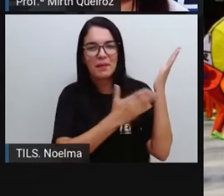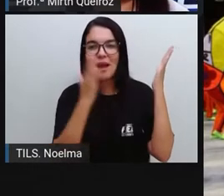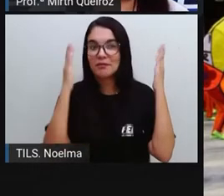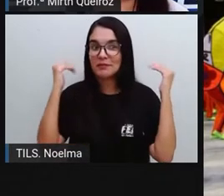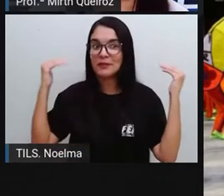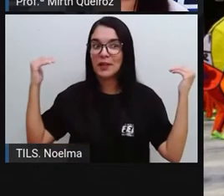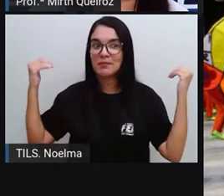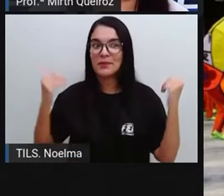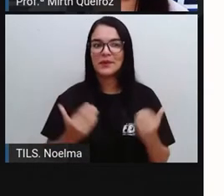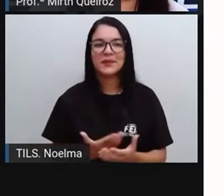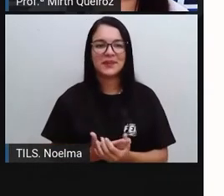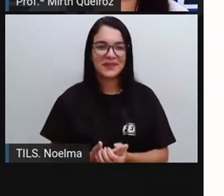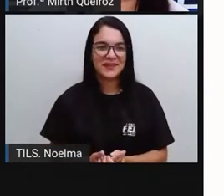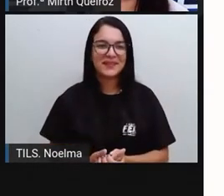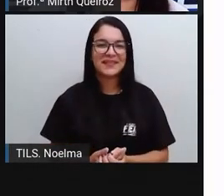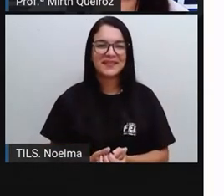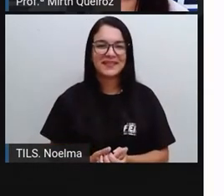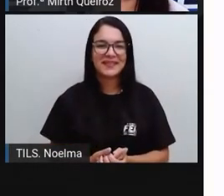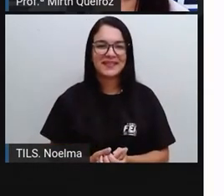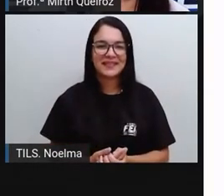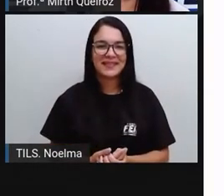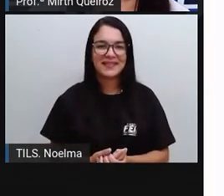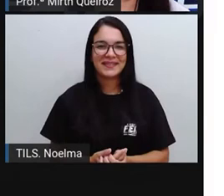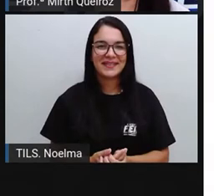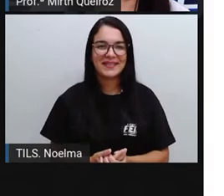reconhecido, é tão fantástico aí,